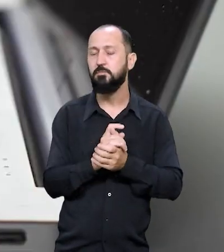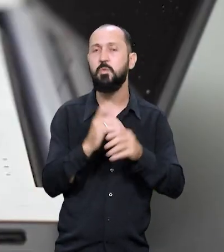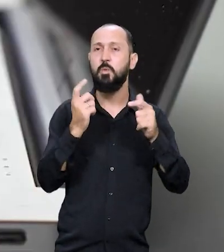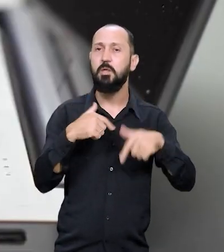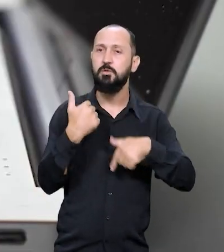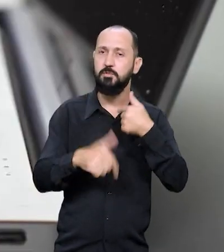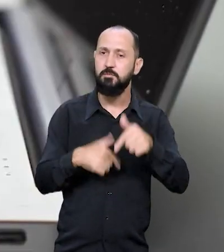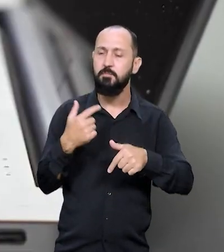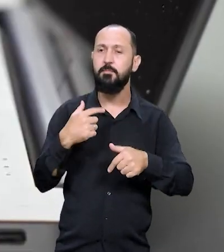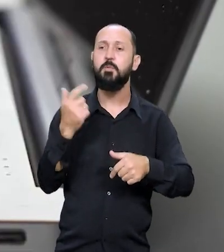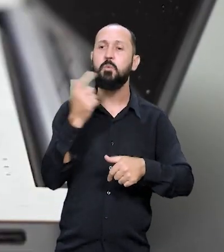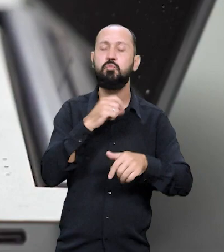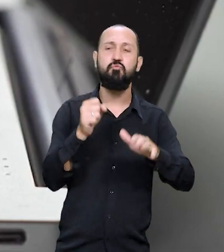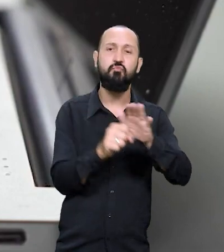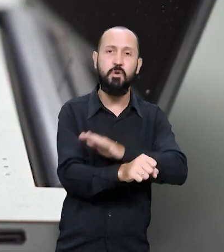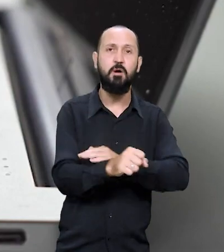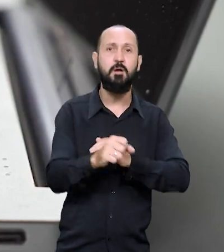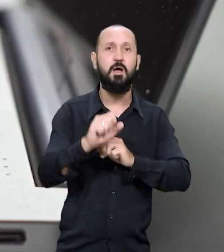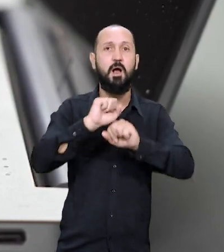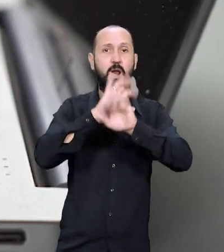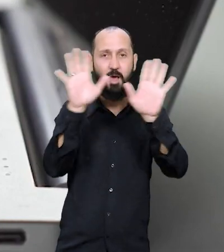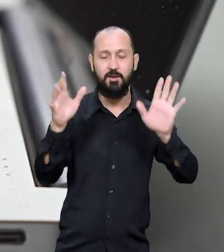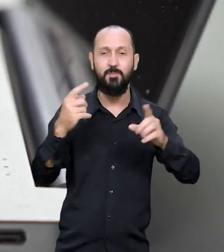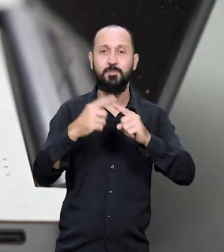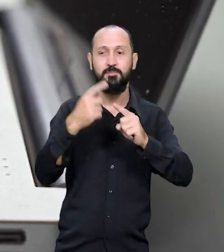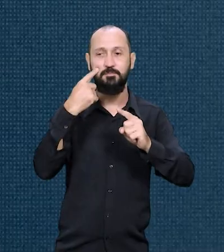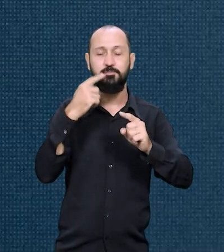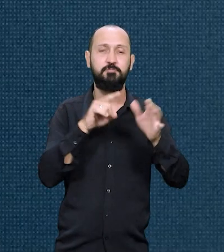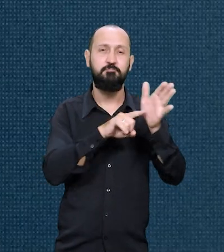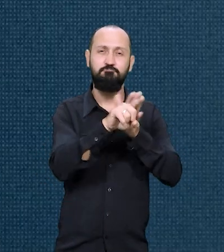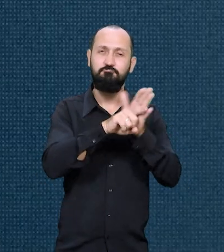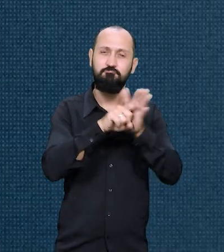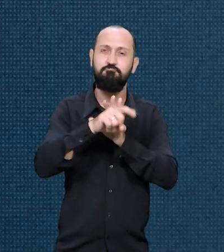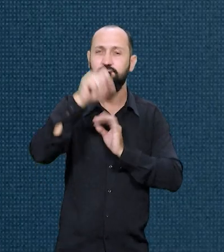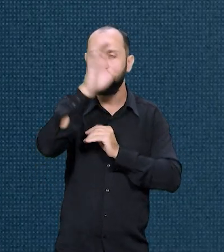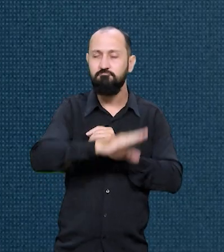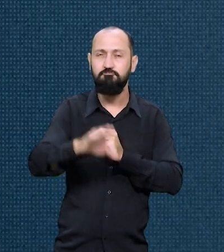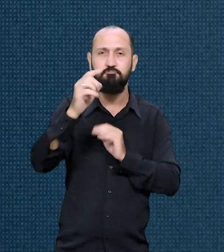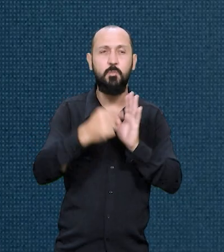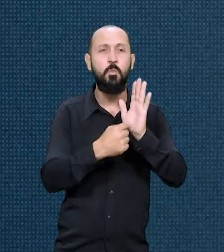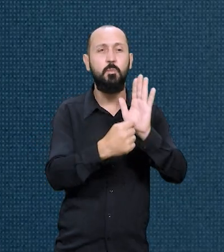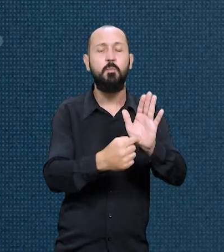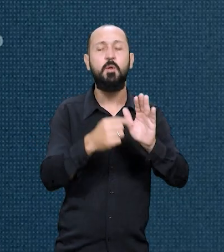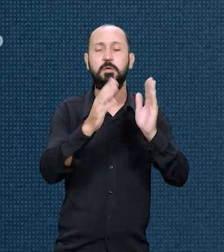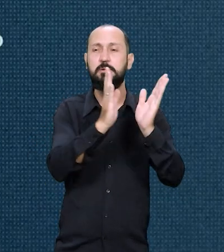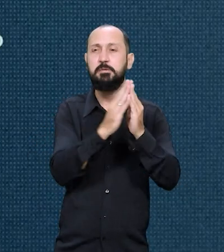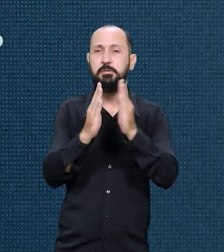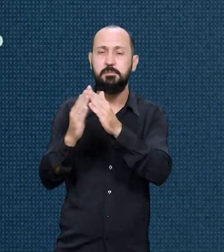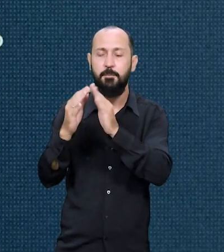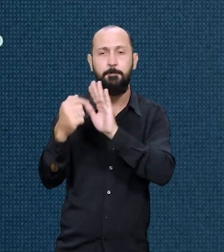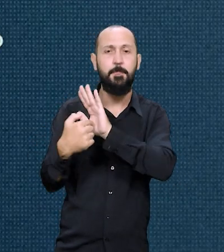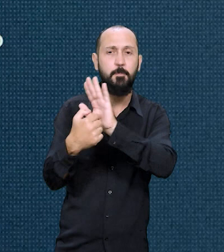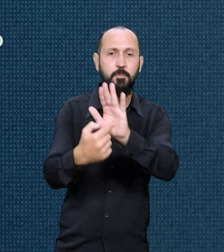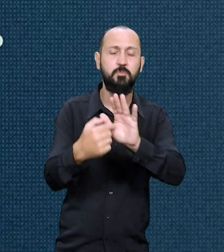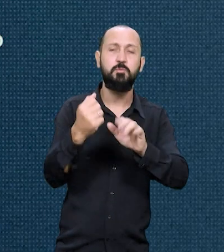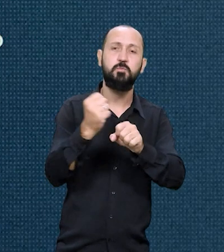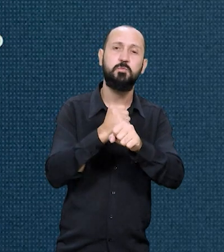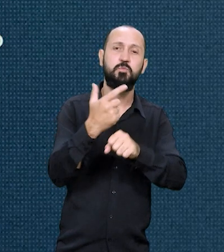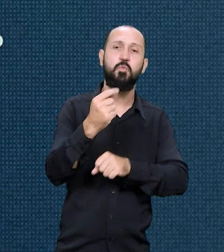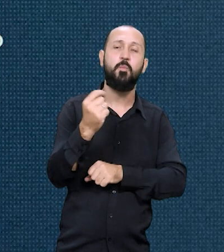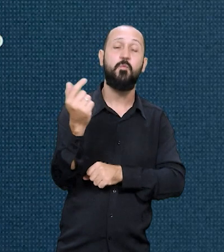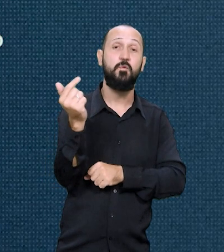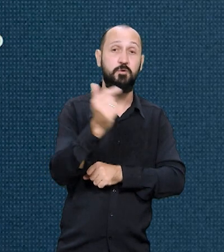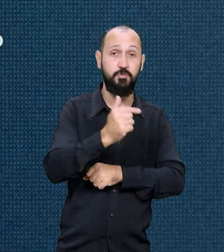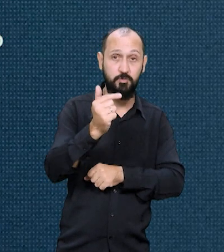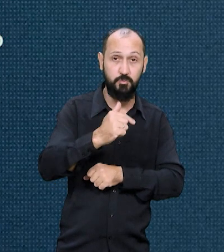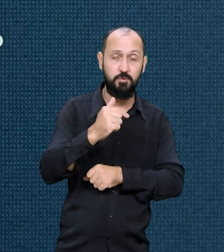No mercado de trabalho, a busca por uma colocação é evidente. De acordo com a Pesquisa Nacional por Amostra de Domicílios, divulgada em